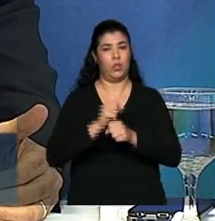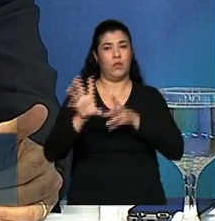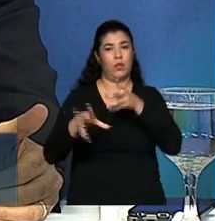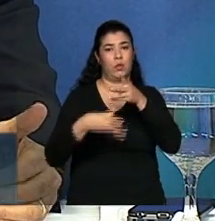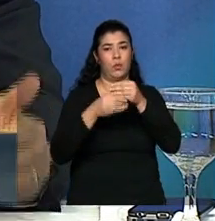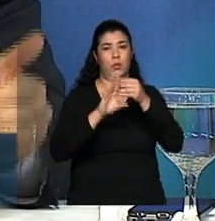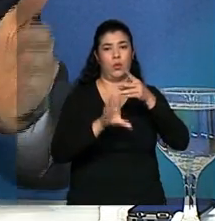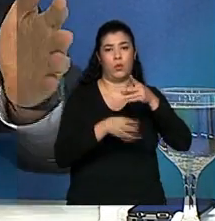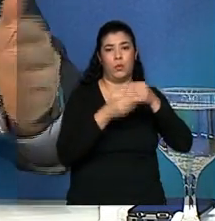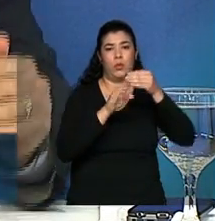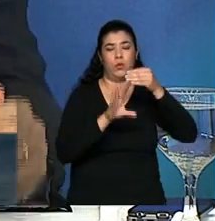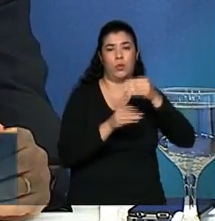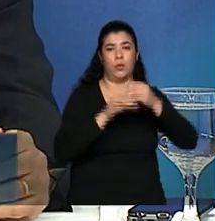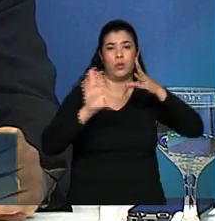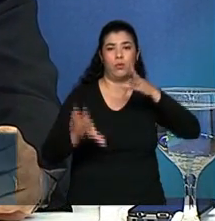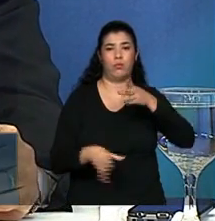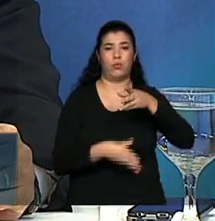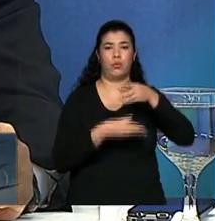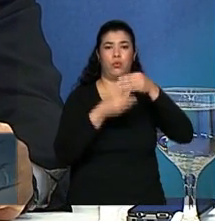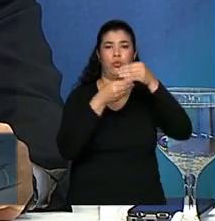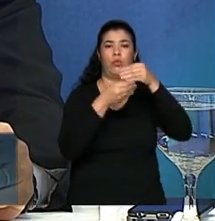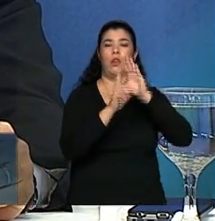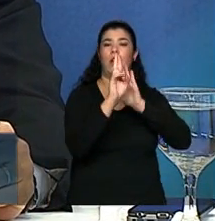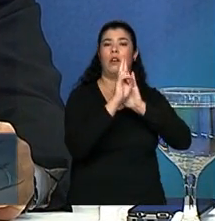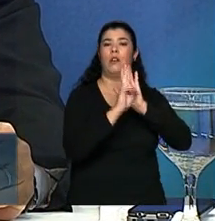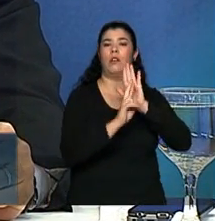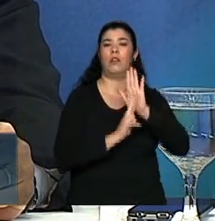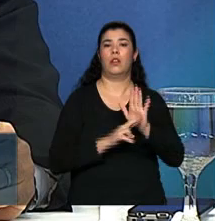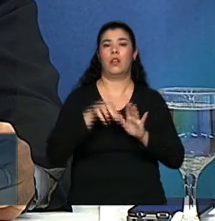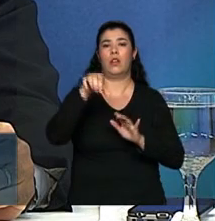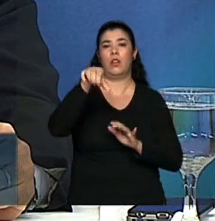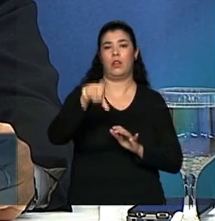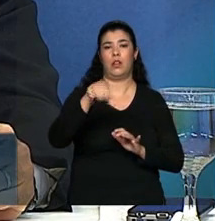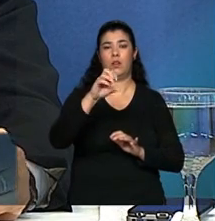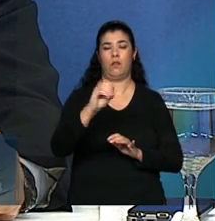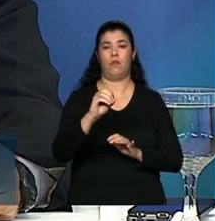ponto. Então, até se chegar à regra 90-100.